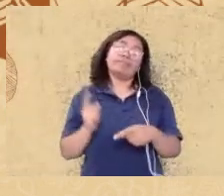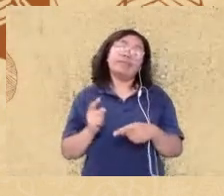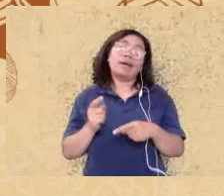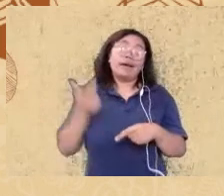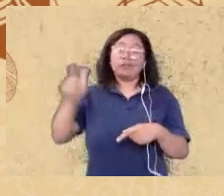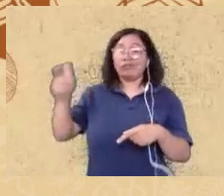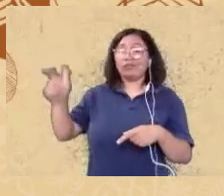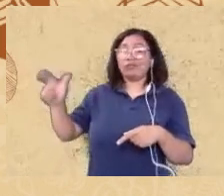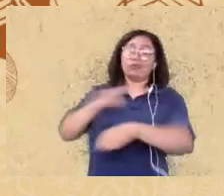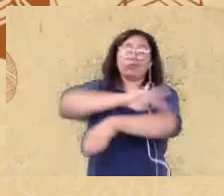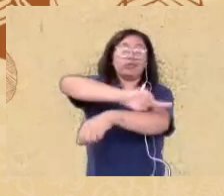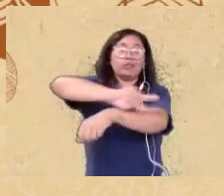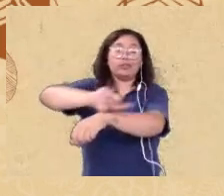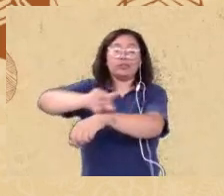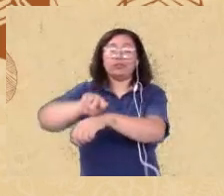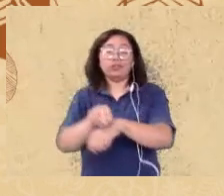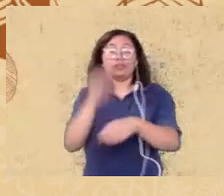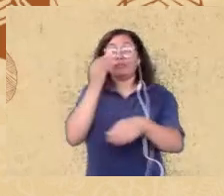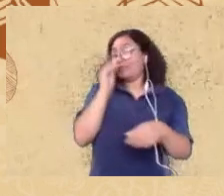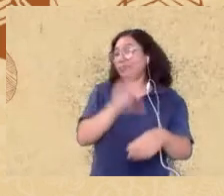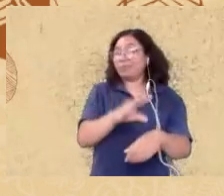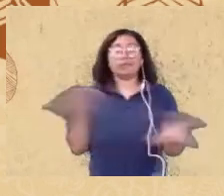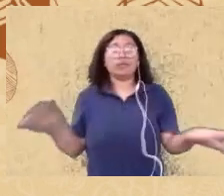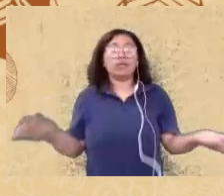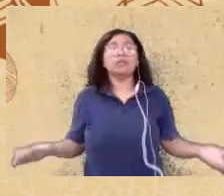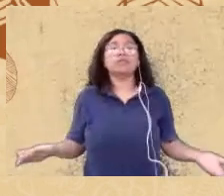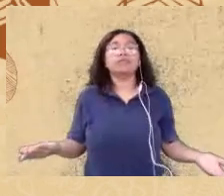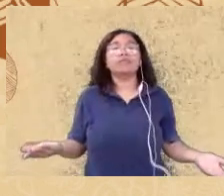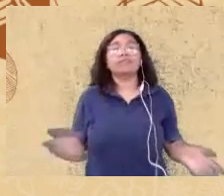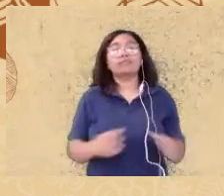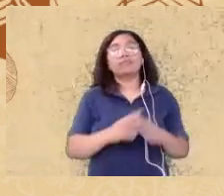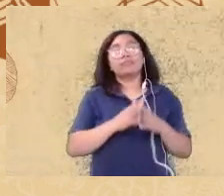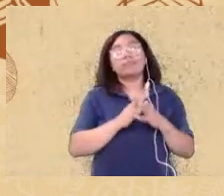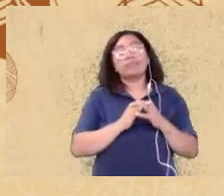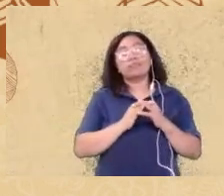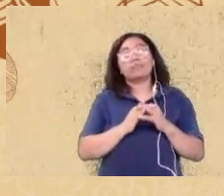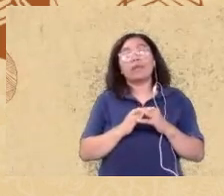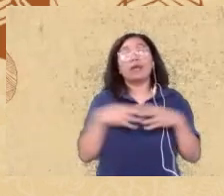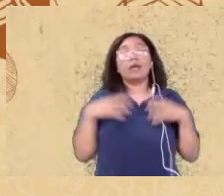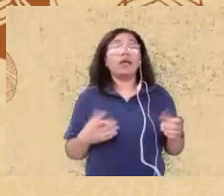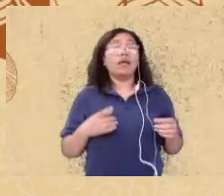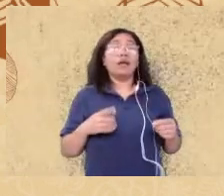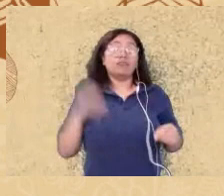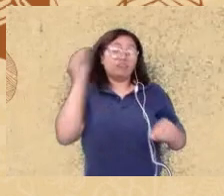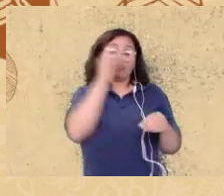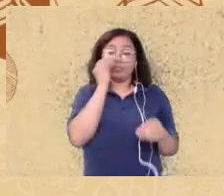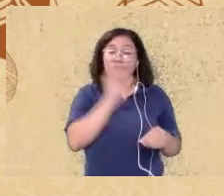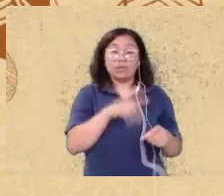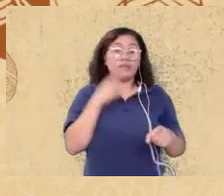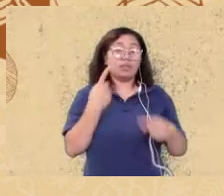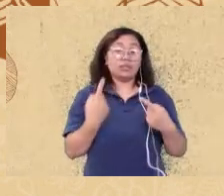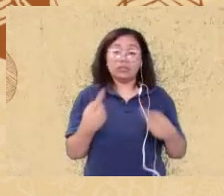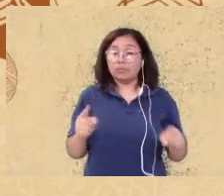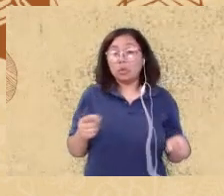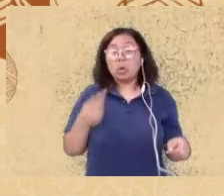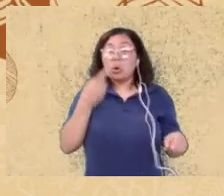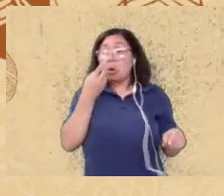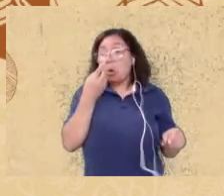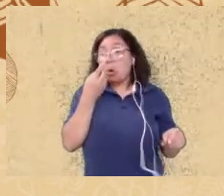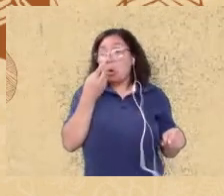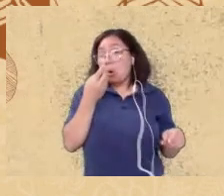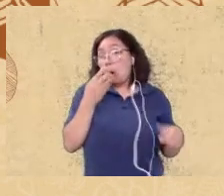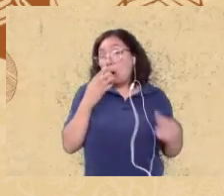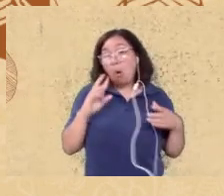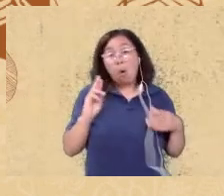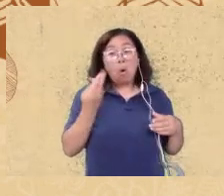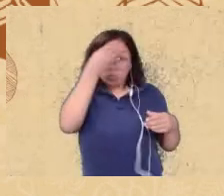menosprezadas depreciadas ou ignoradas de uma